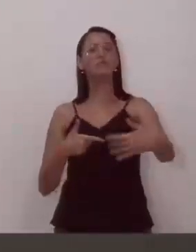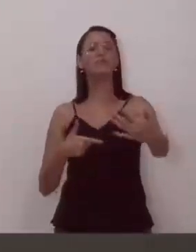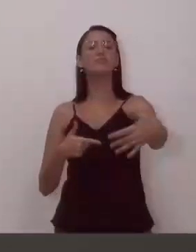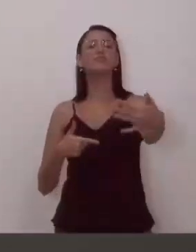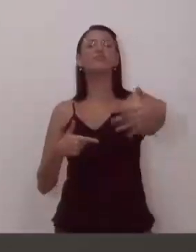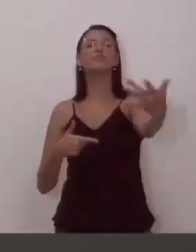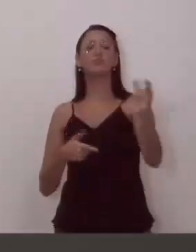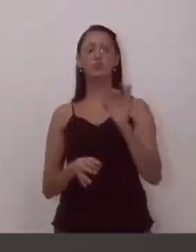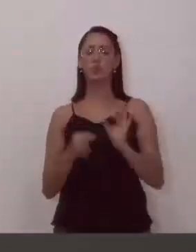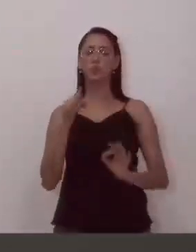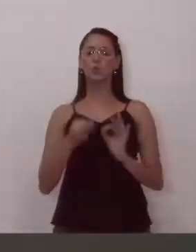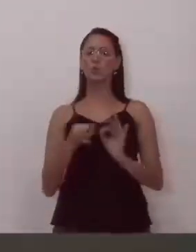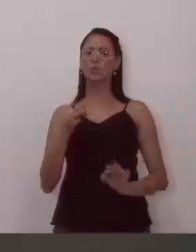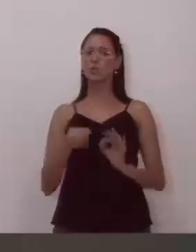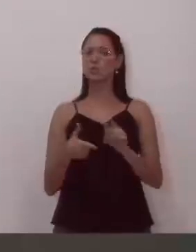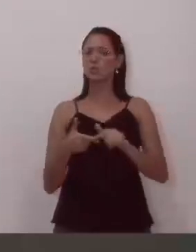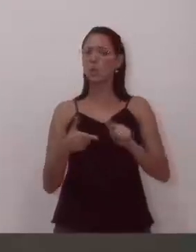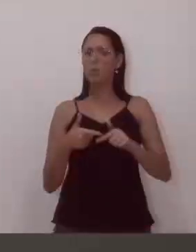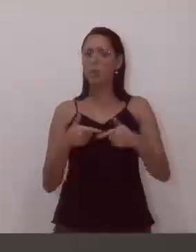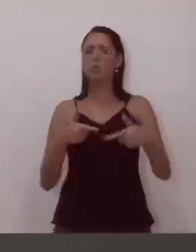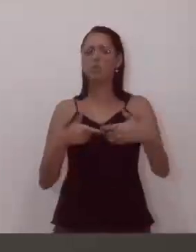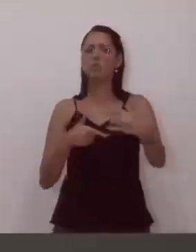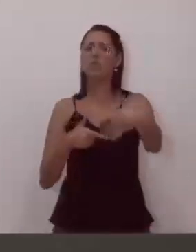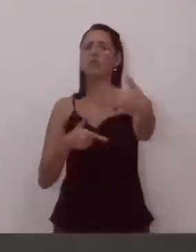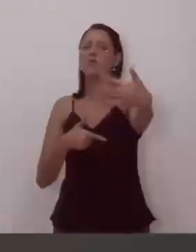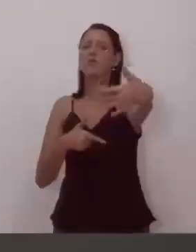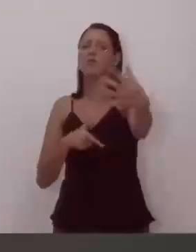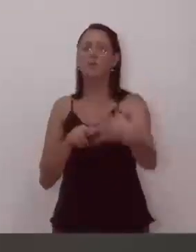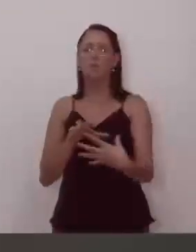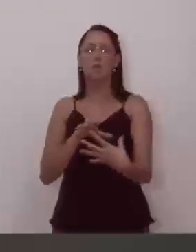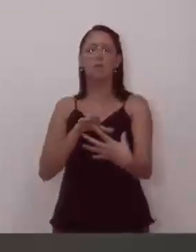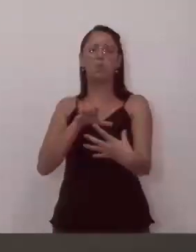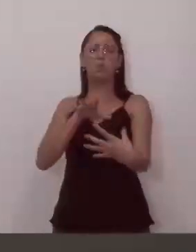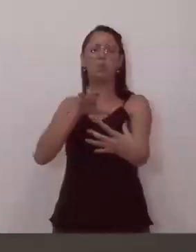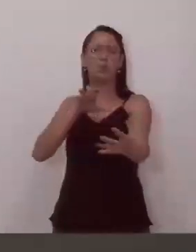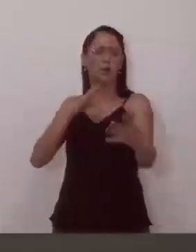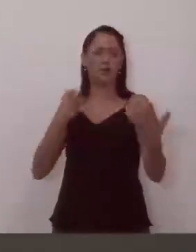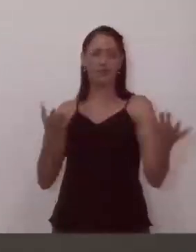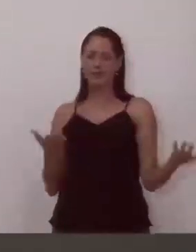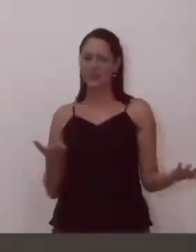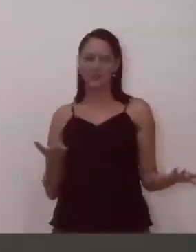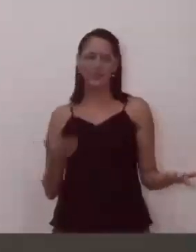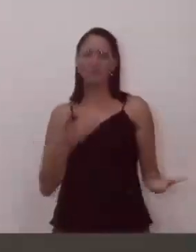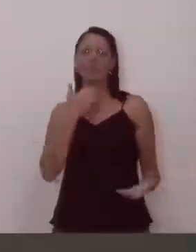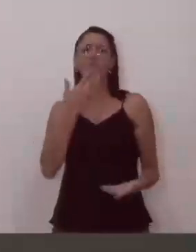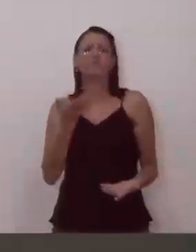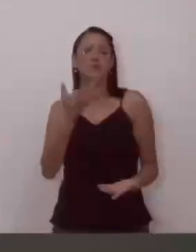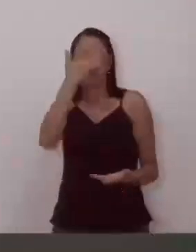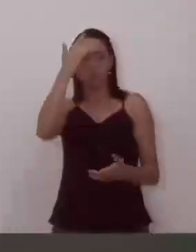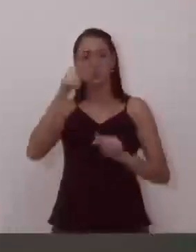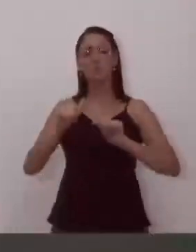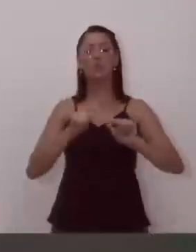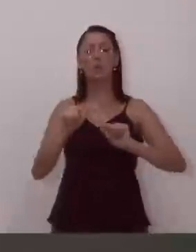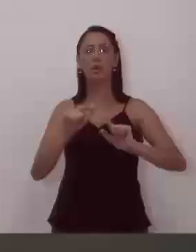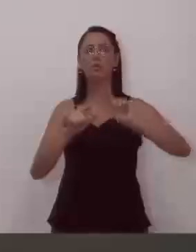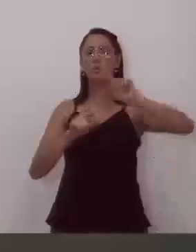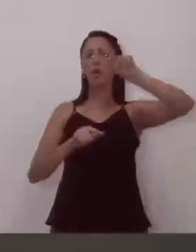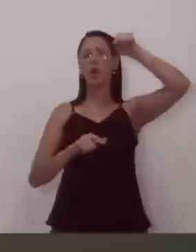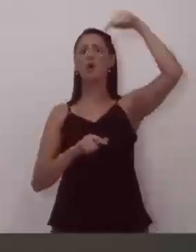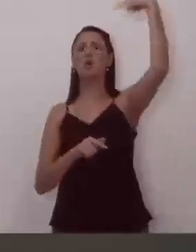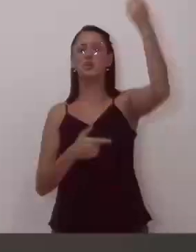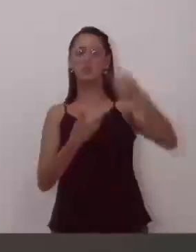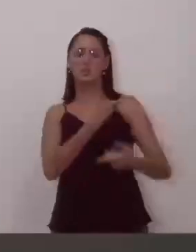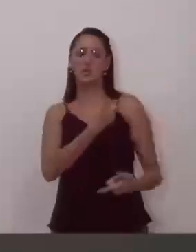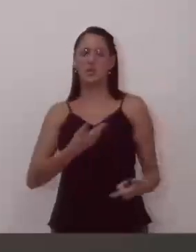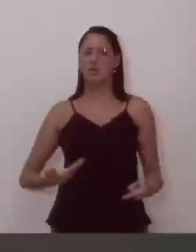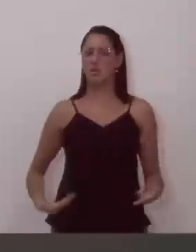questões jurídicas para frente. E aí assim vai acumulando só, acaba acumulando passivos trabalhistas para o próximo governo, como o